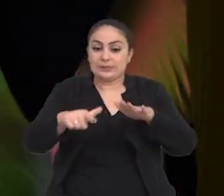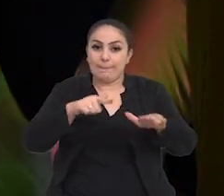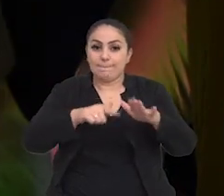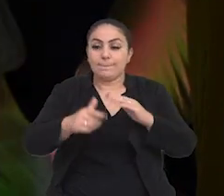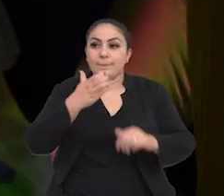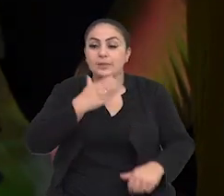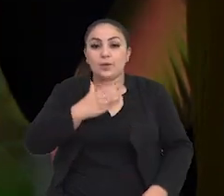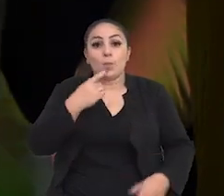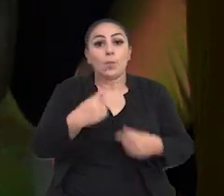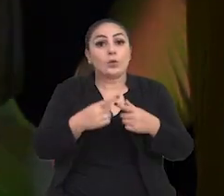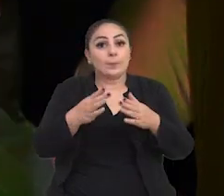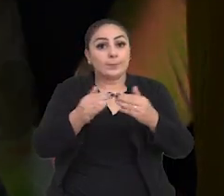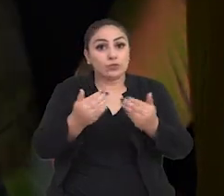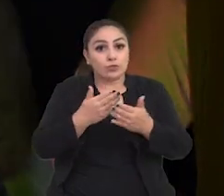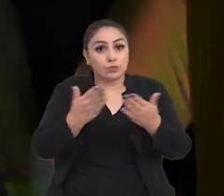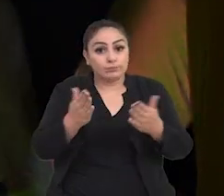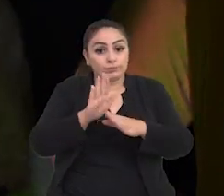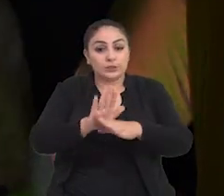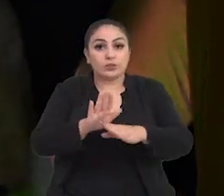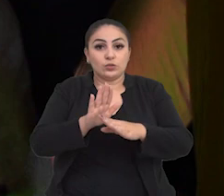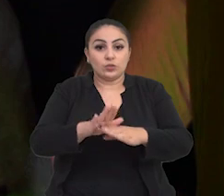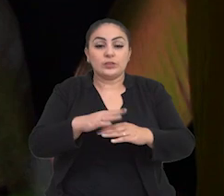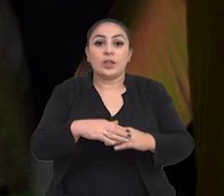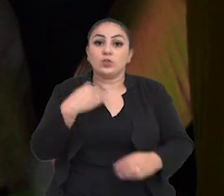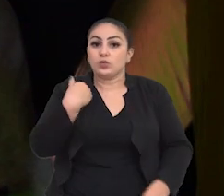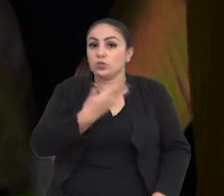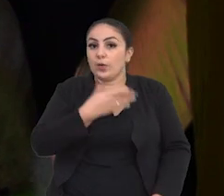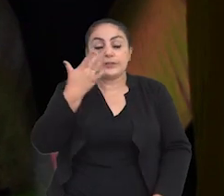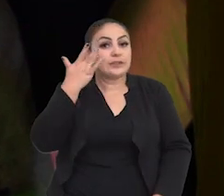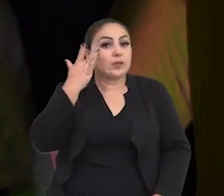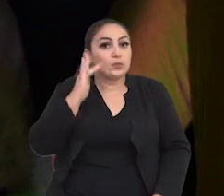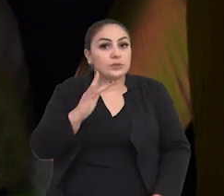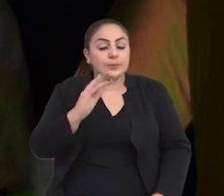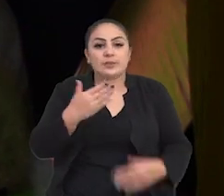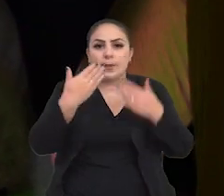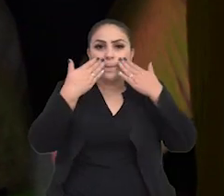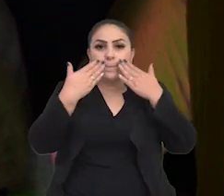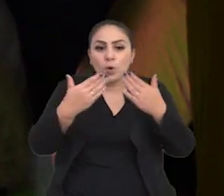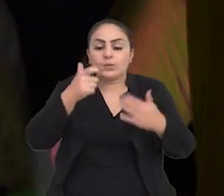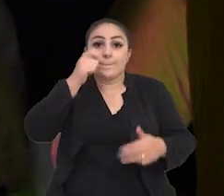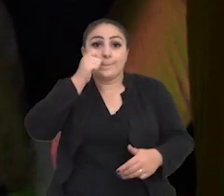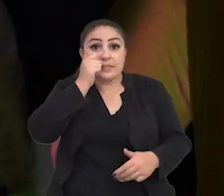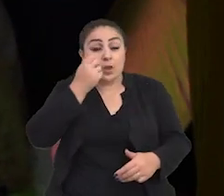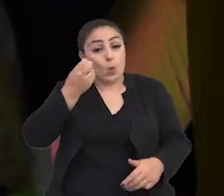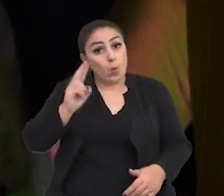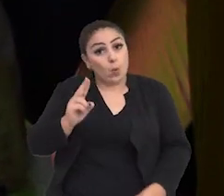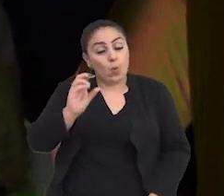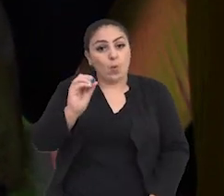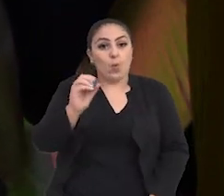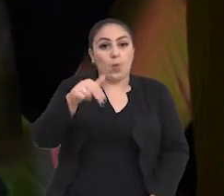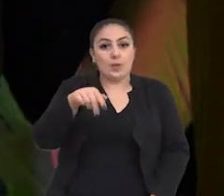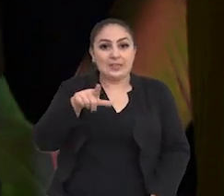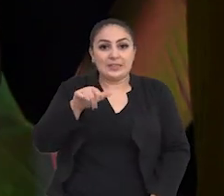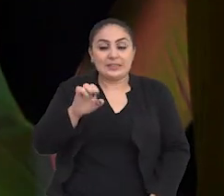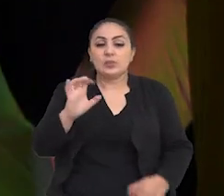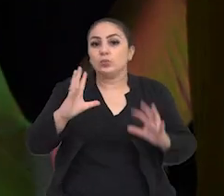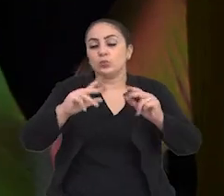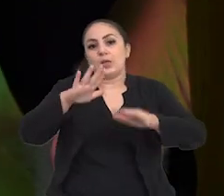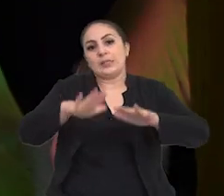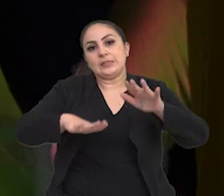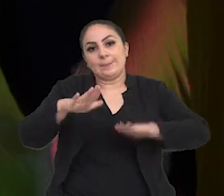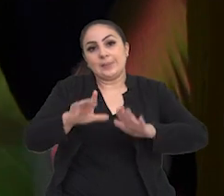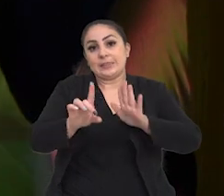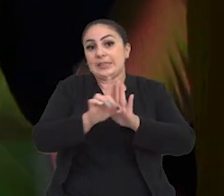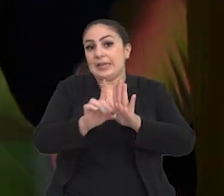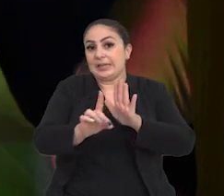dezembro. Por que eu estou pedindo a ajuda de vocês? Porque a gente não sabe se essa amostra vai ser presencial ou online. Tudo isso